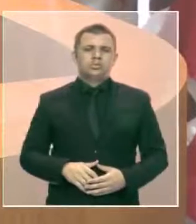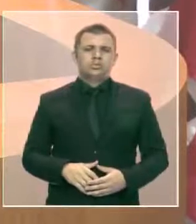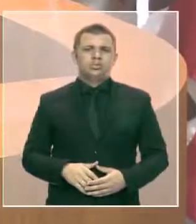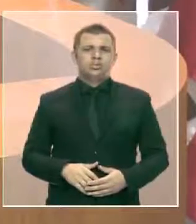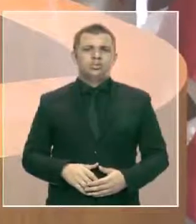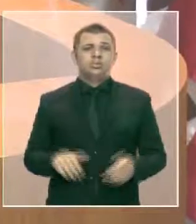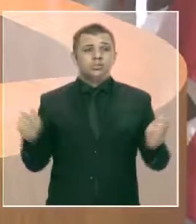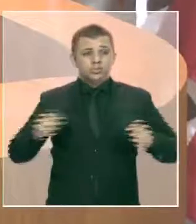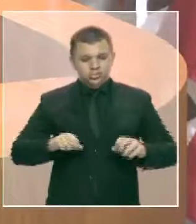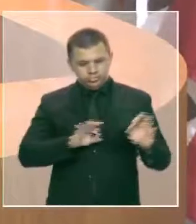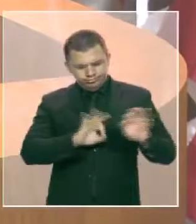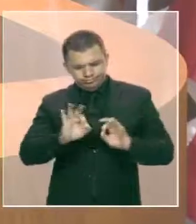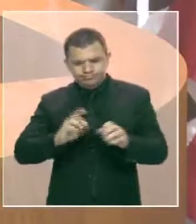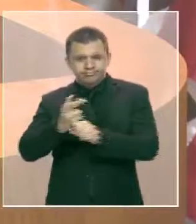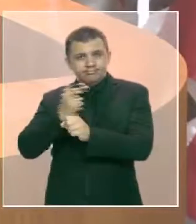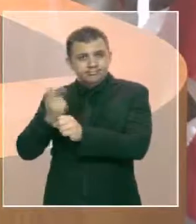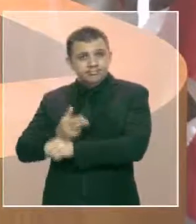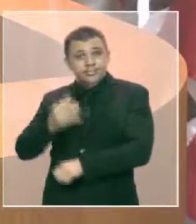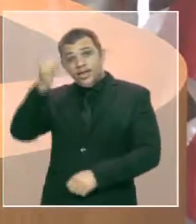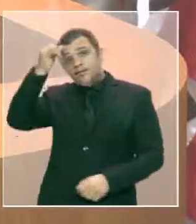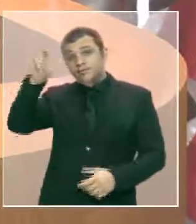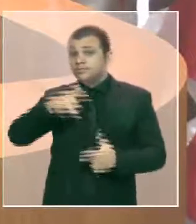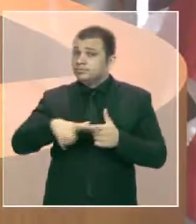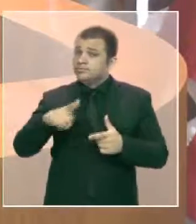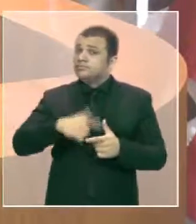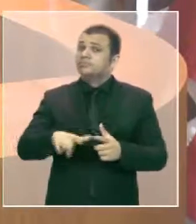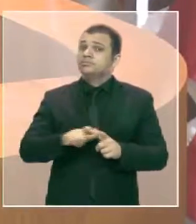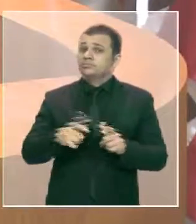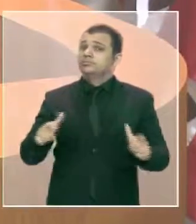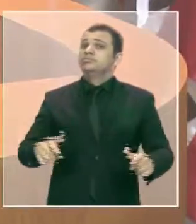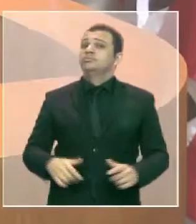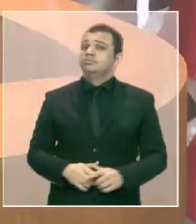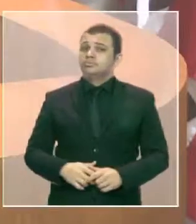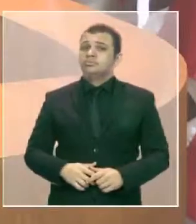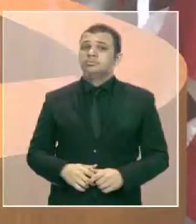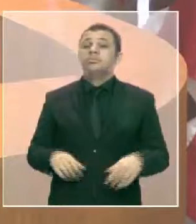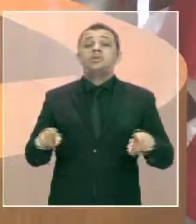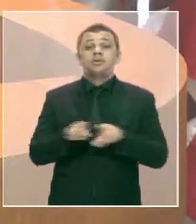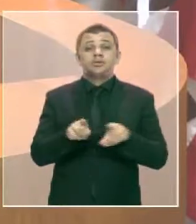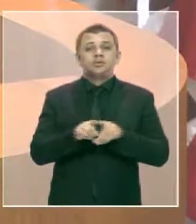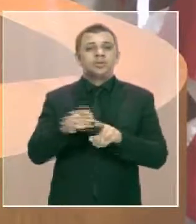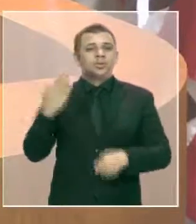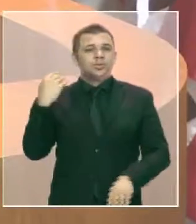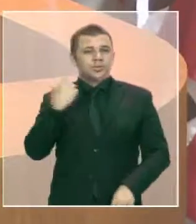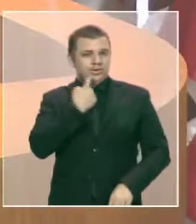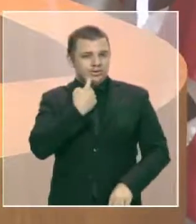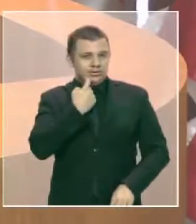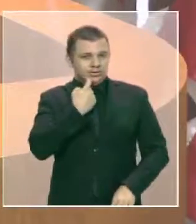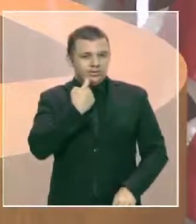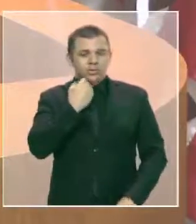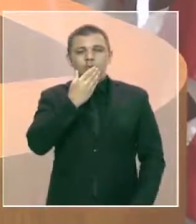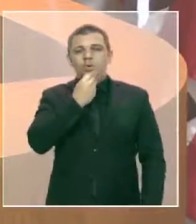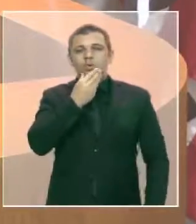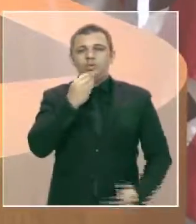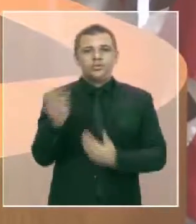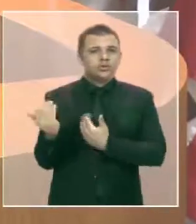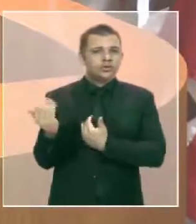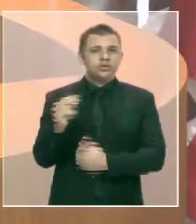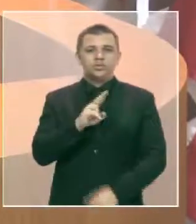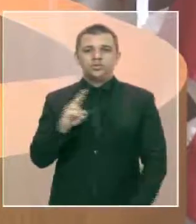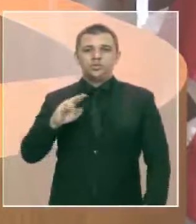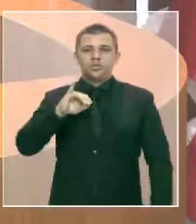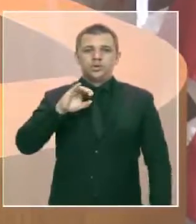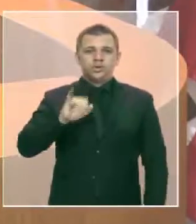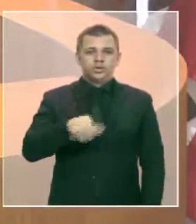senhoras e senhores. Na última sexta-feira, o jovem José Nilen